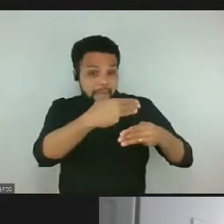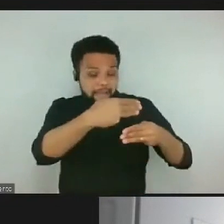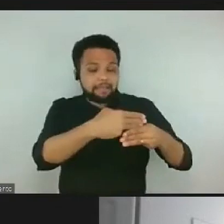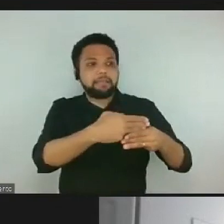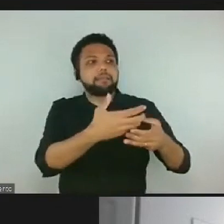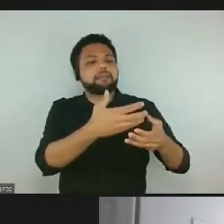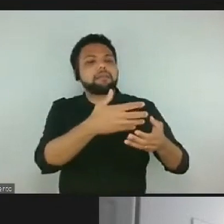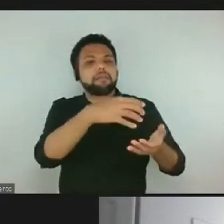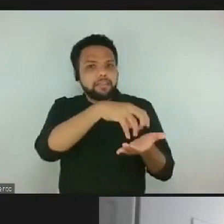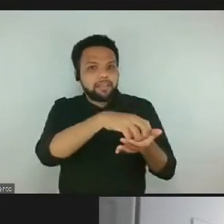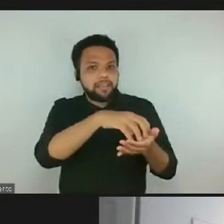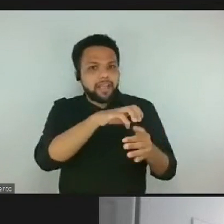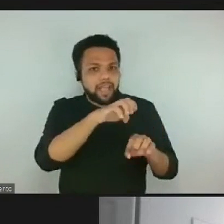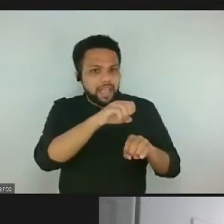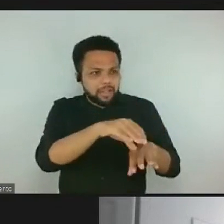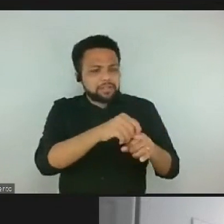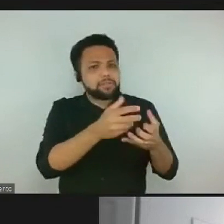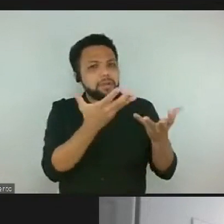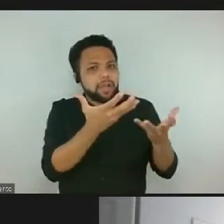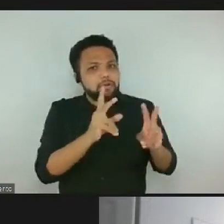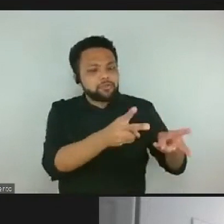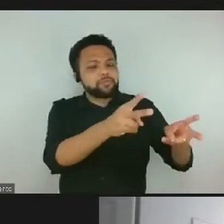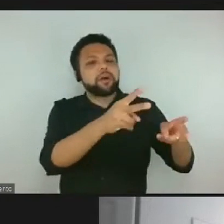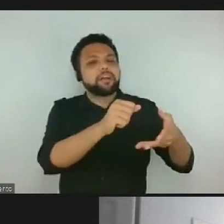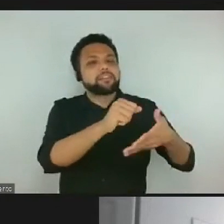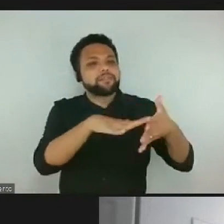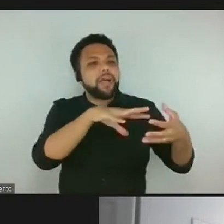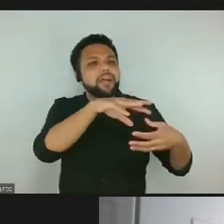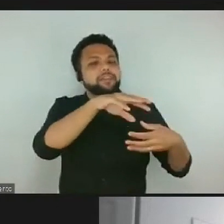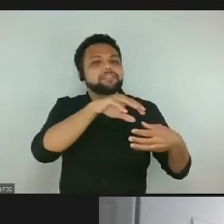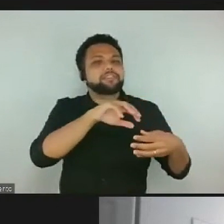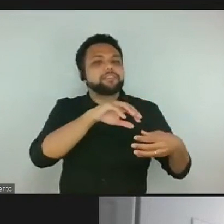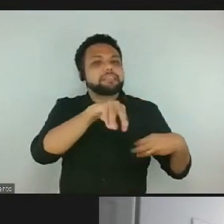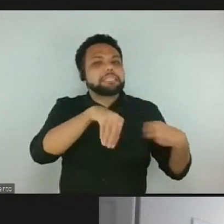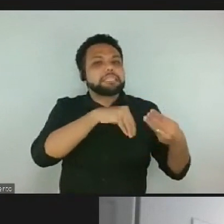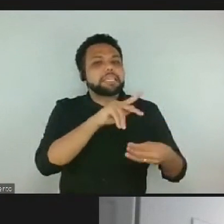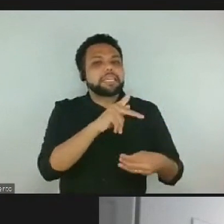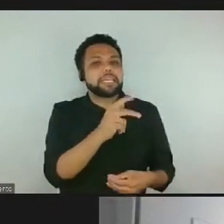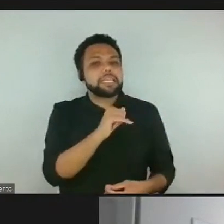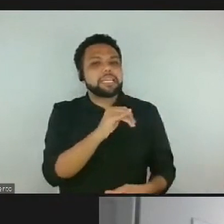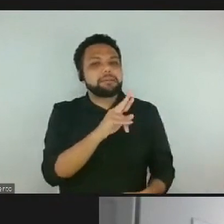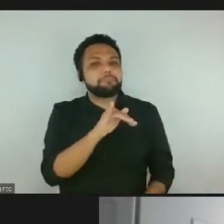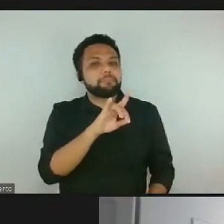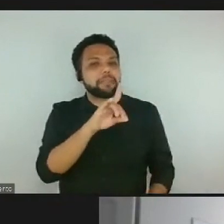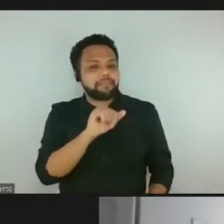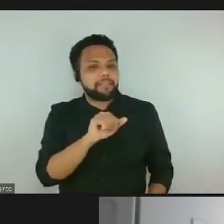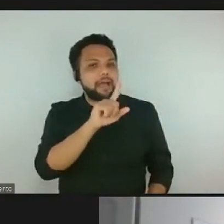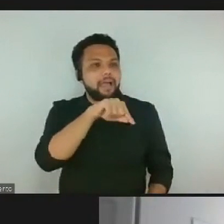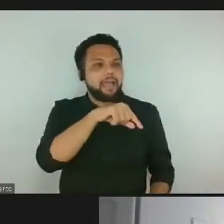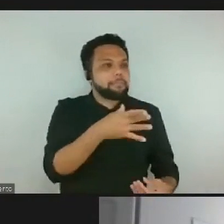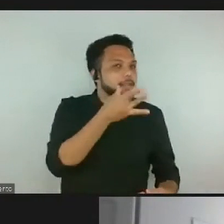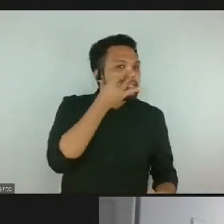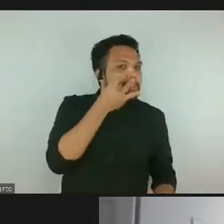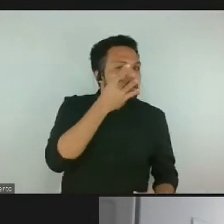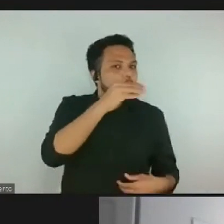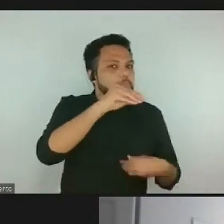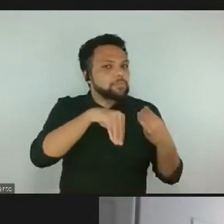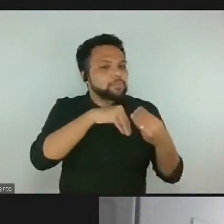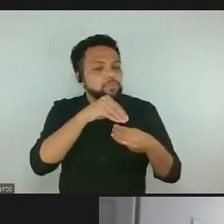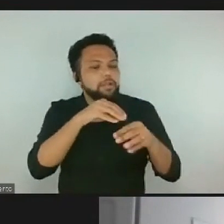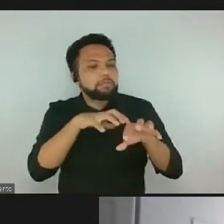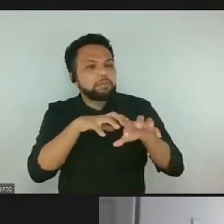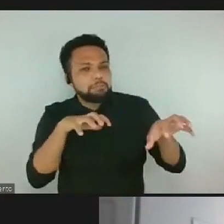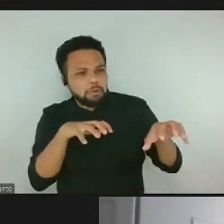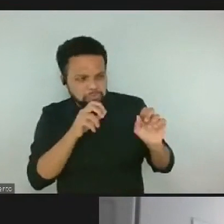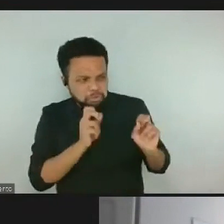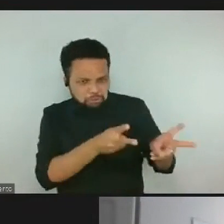híbridas de formação? Quem que pode responder? Vou fazer uma pergunta para... Entre vocês duas,